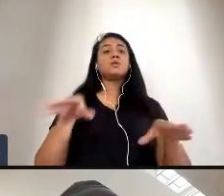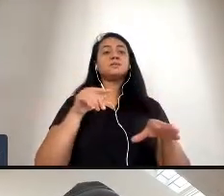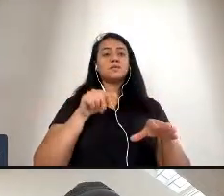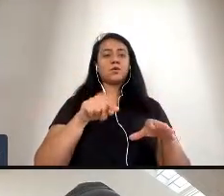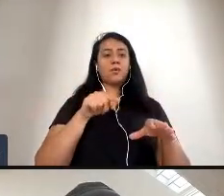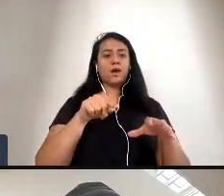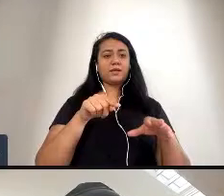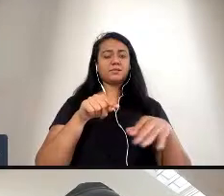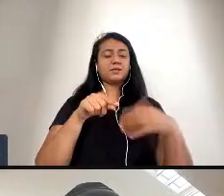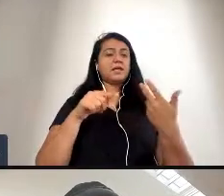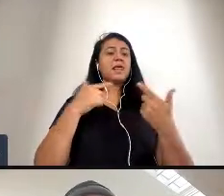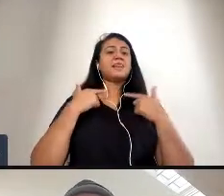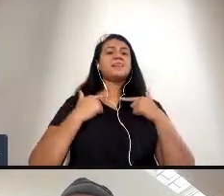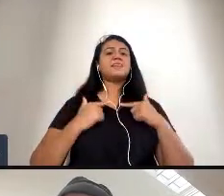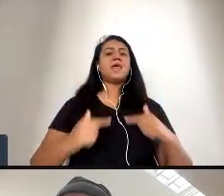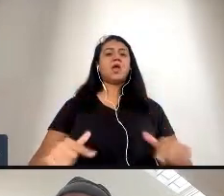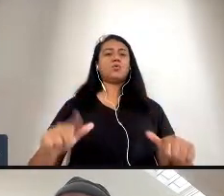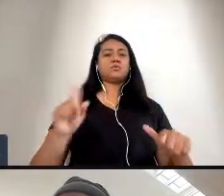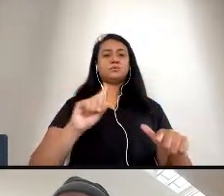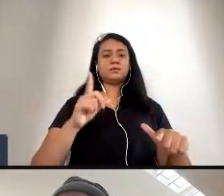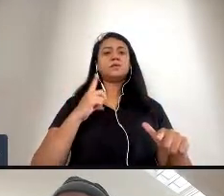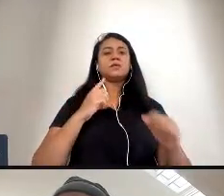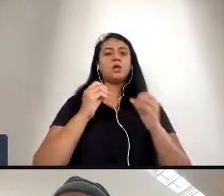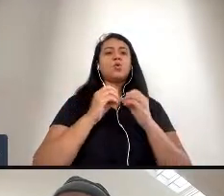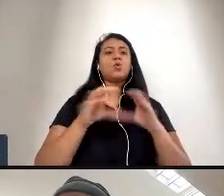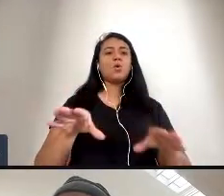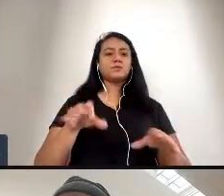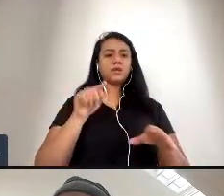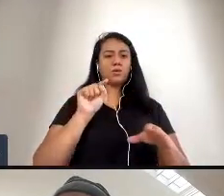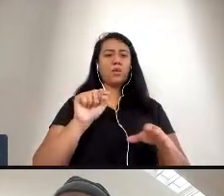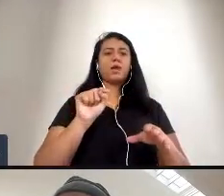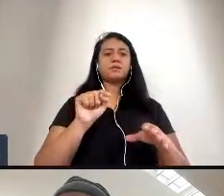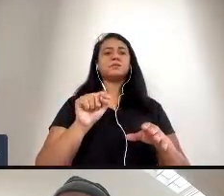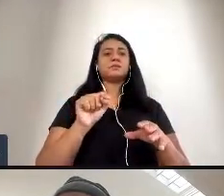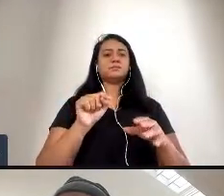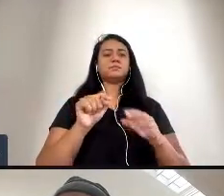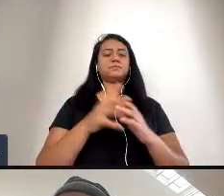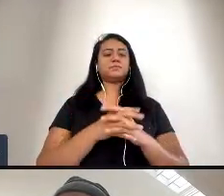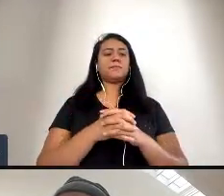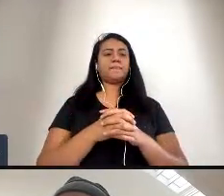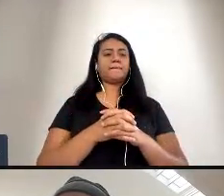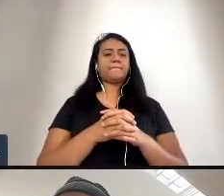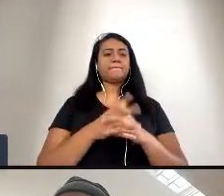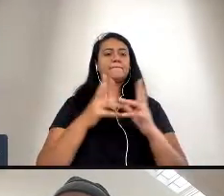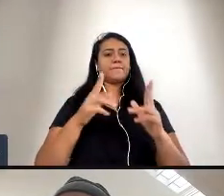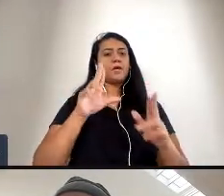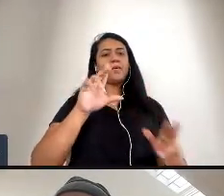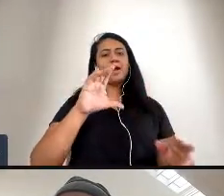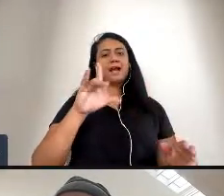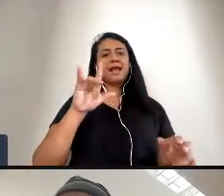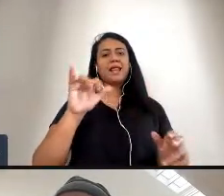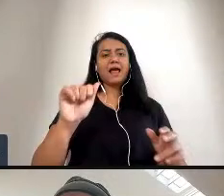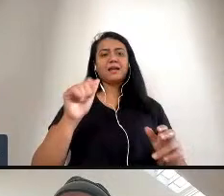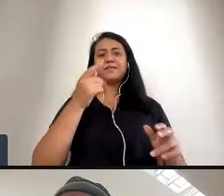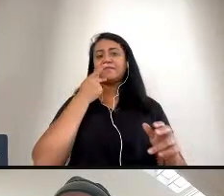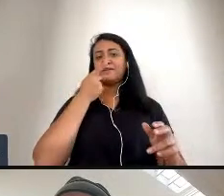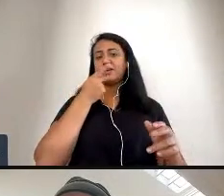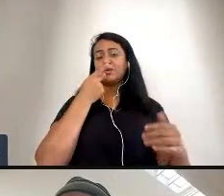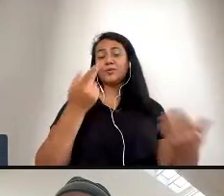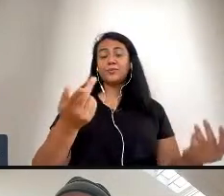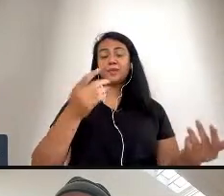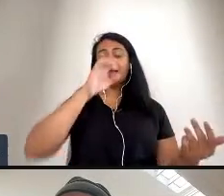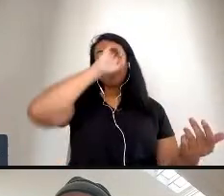neutralidade como a Clara falou lembra a questão da ética a ética nunca é neutra